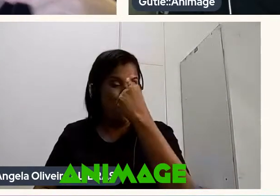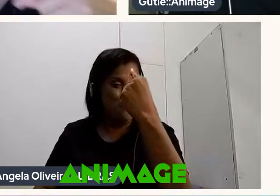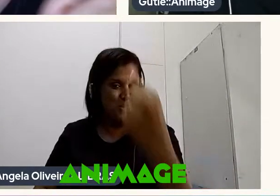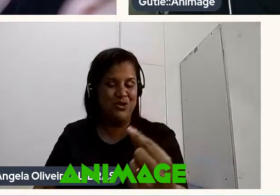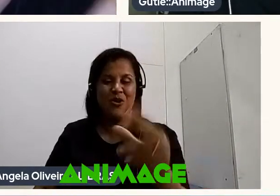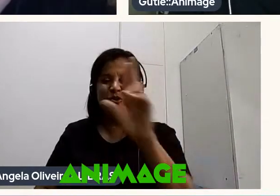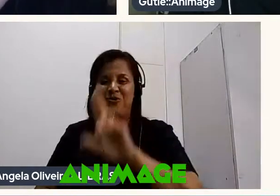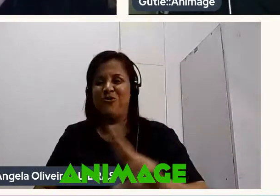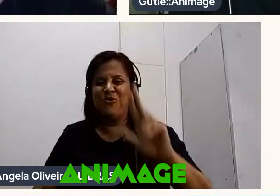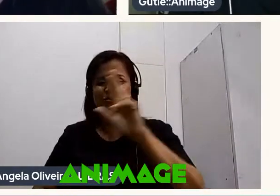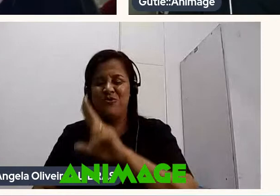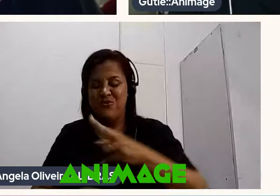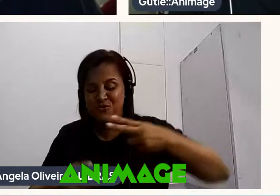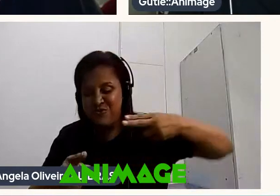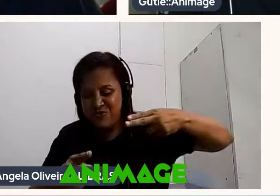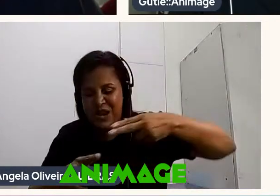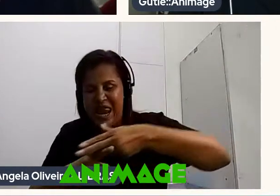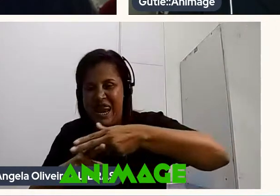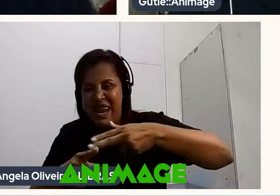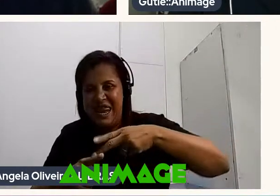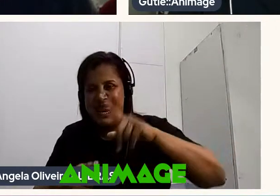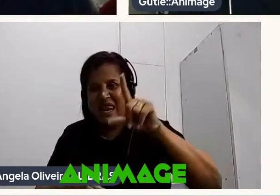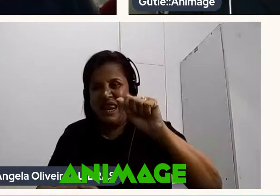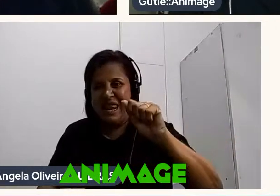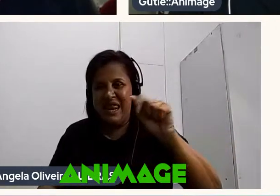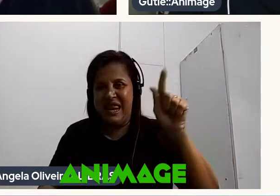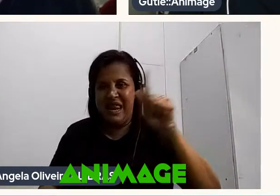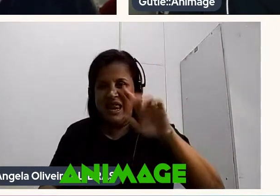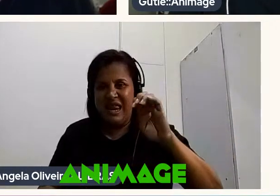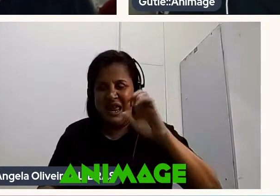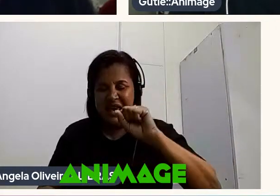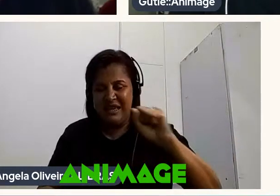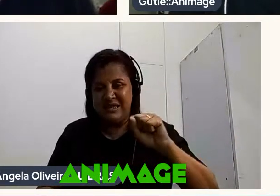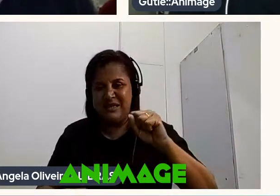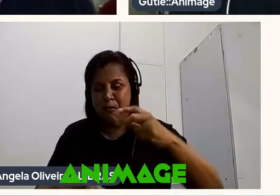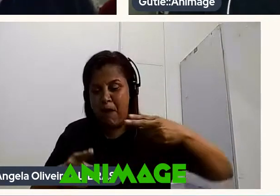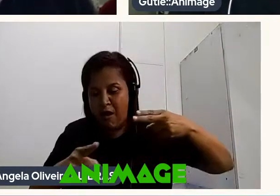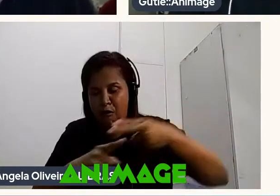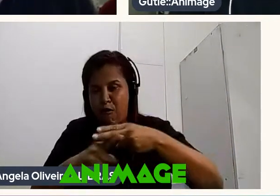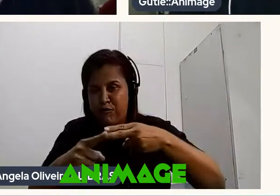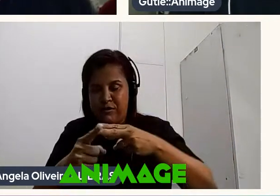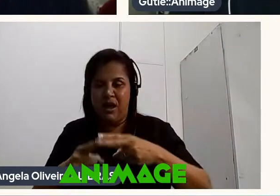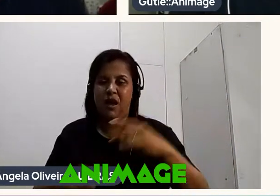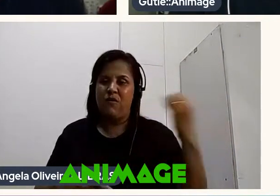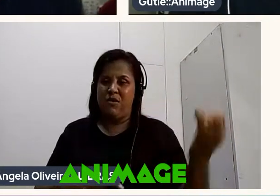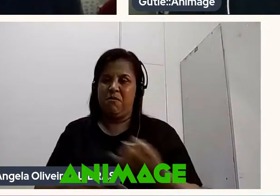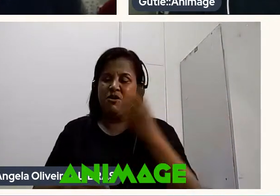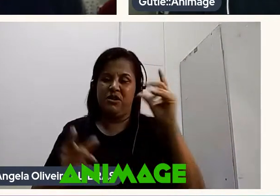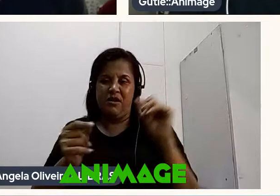um laser Para cortar o esqueleto De maneira perfeita O importante é fazer